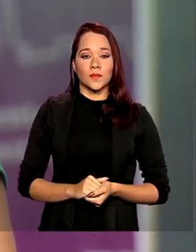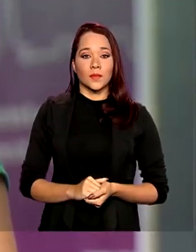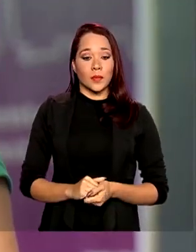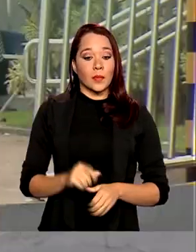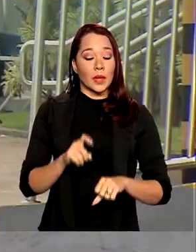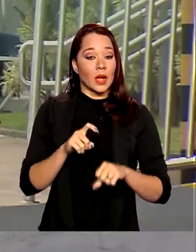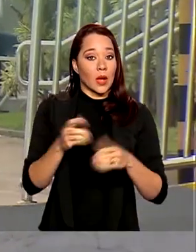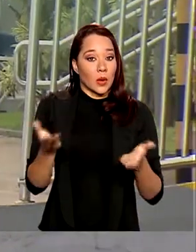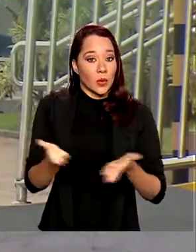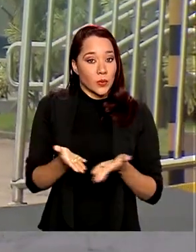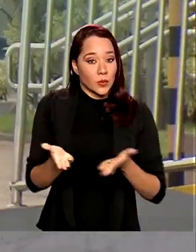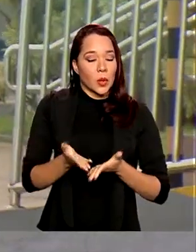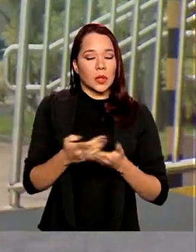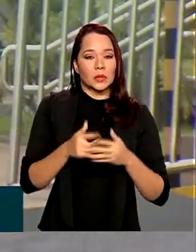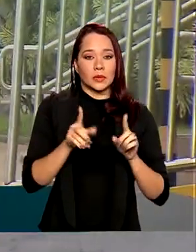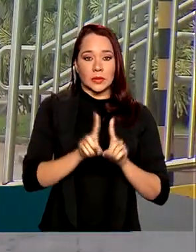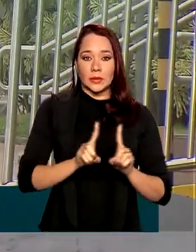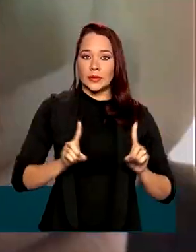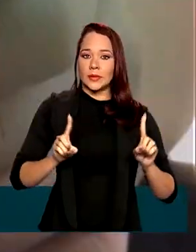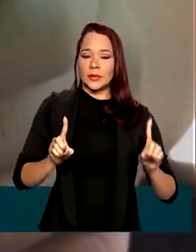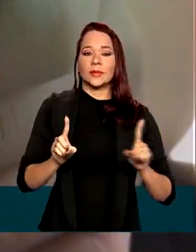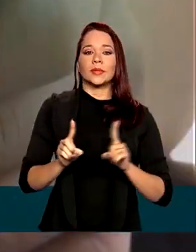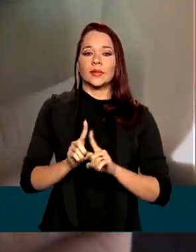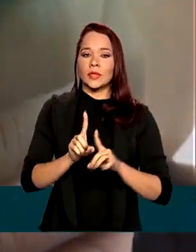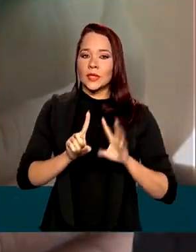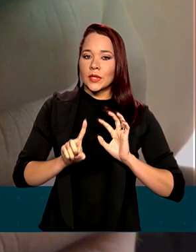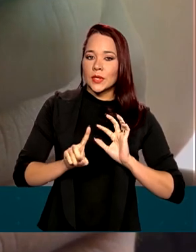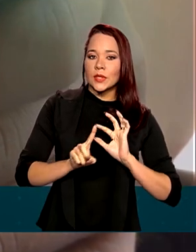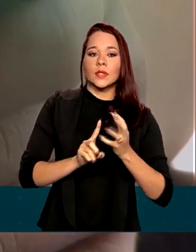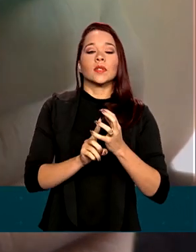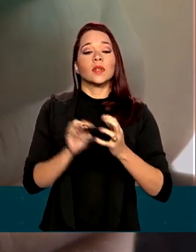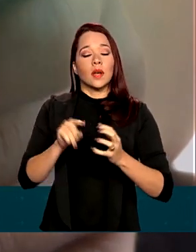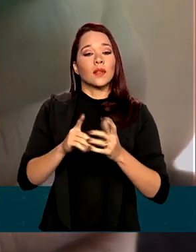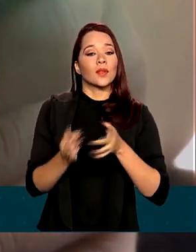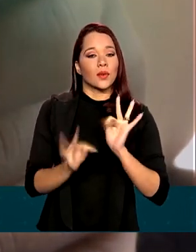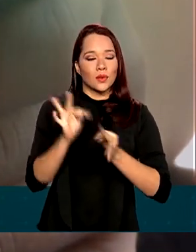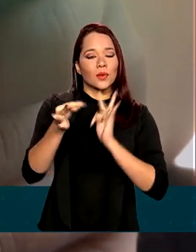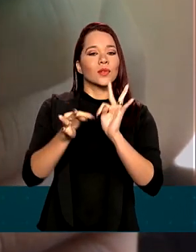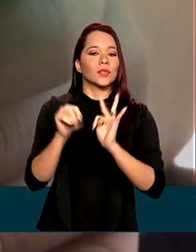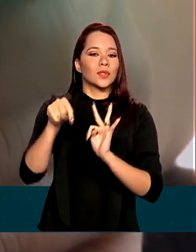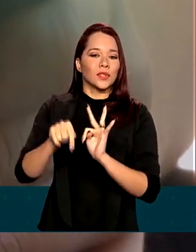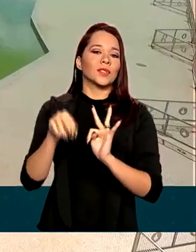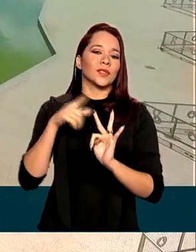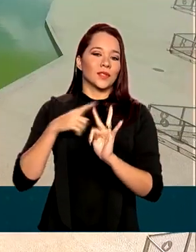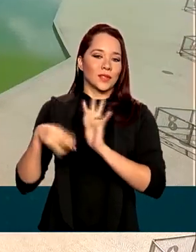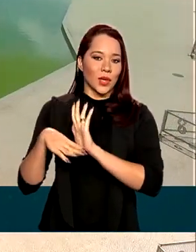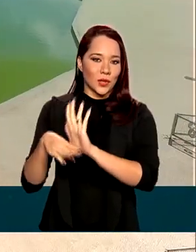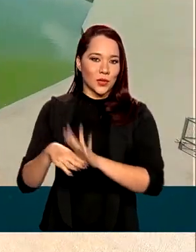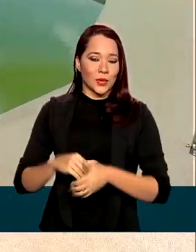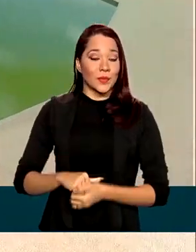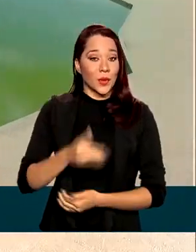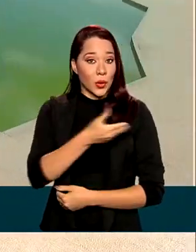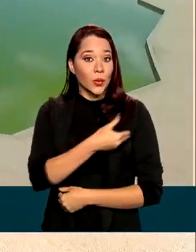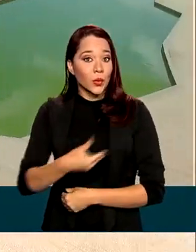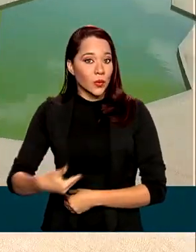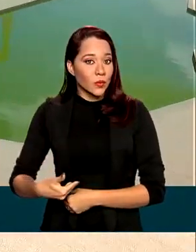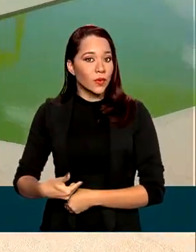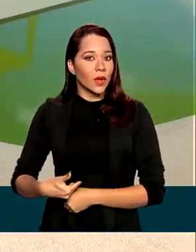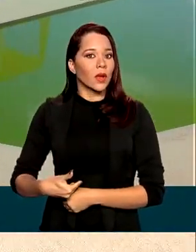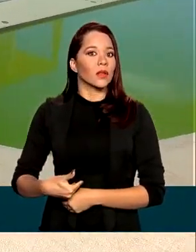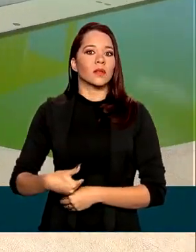momento de distanciamento social, a tecnologia está sendo a grande aliada e o governo está,